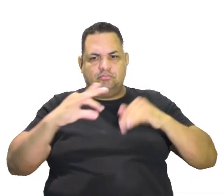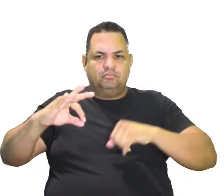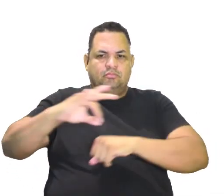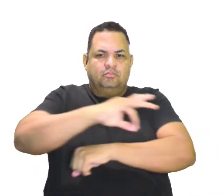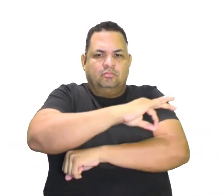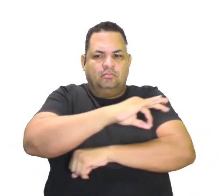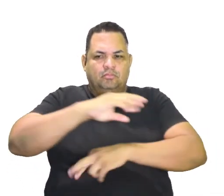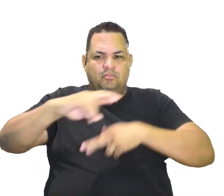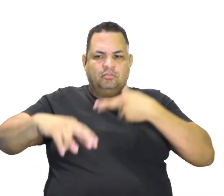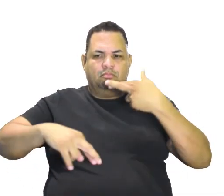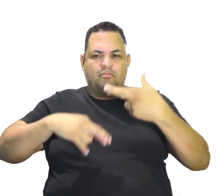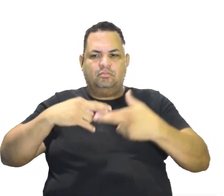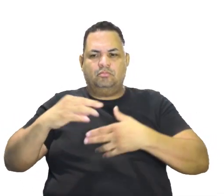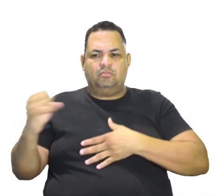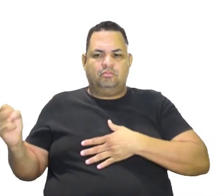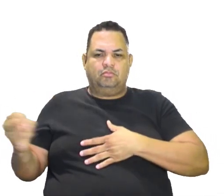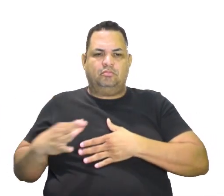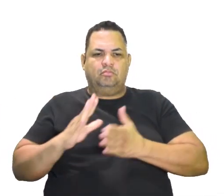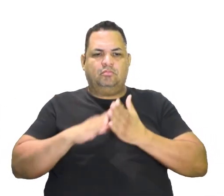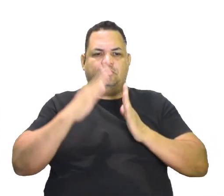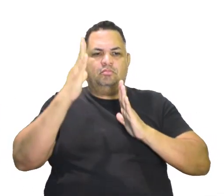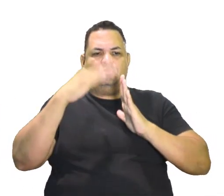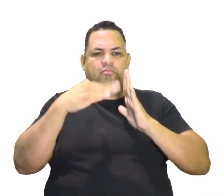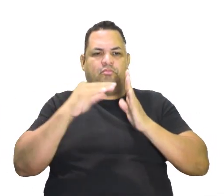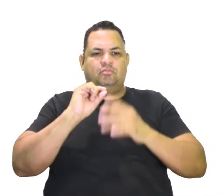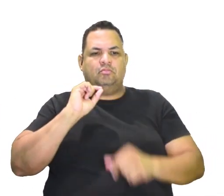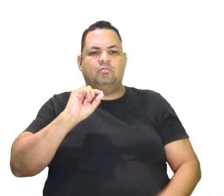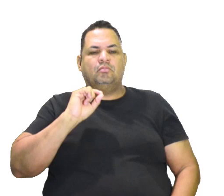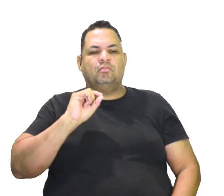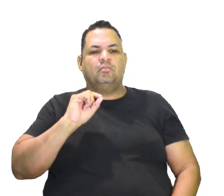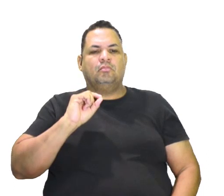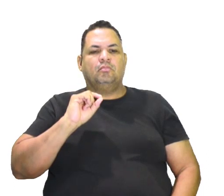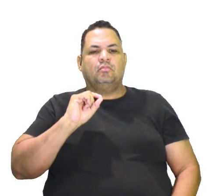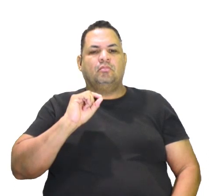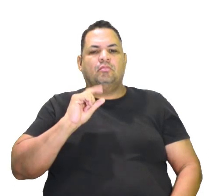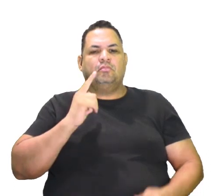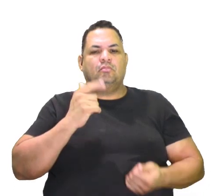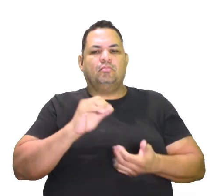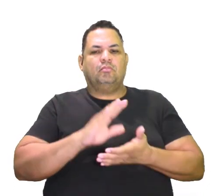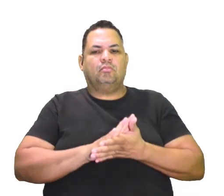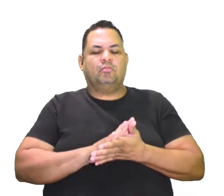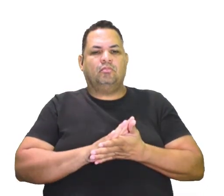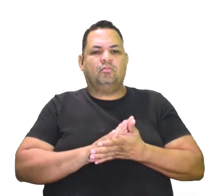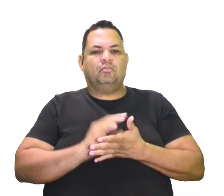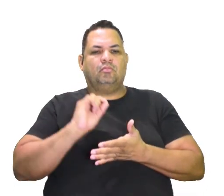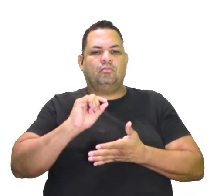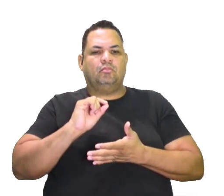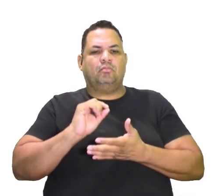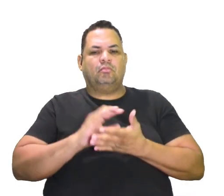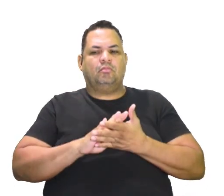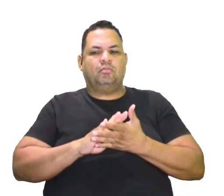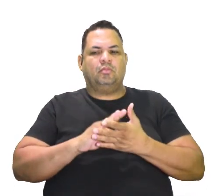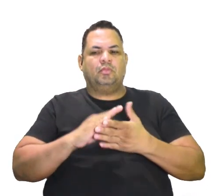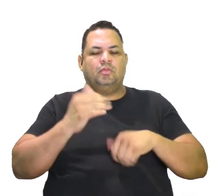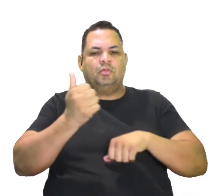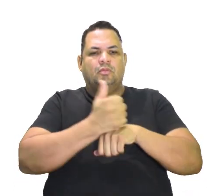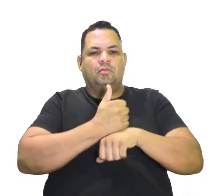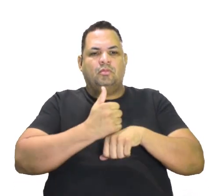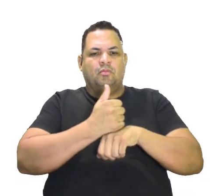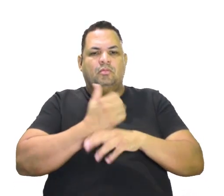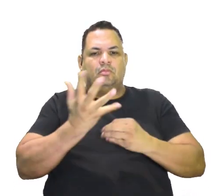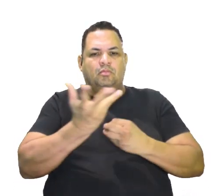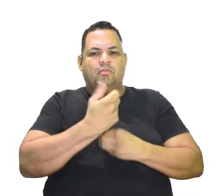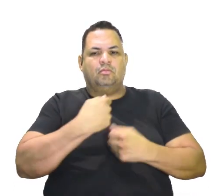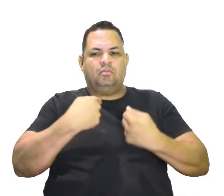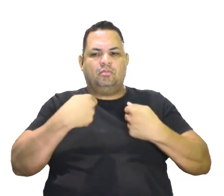aos renascentistas na pintura. O que o artista acadêmico deve fazer? Então,